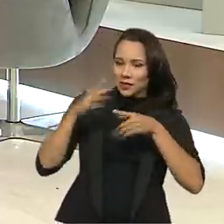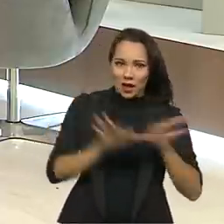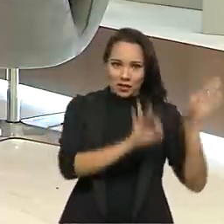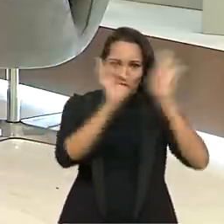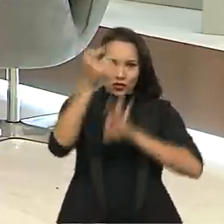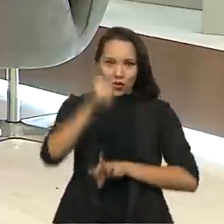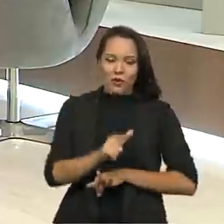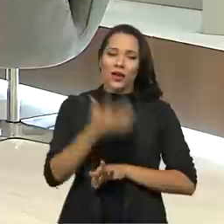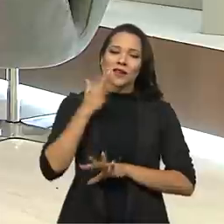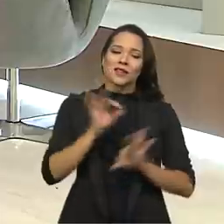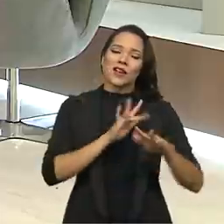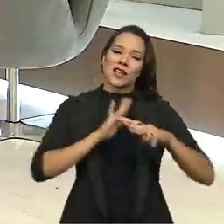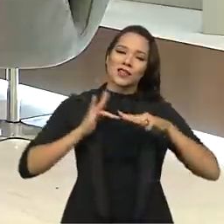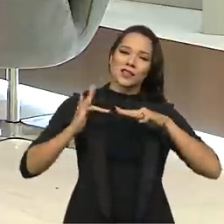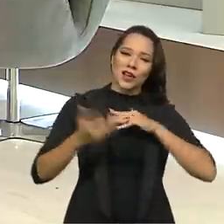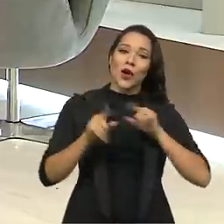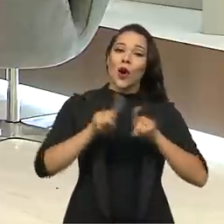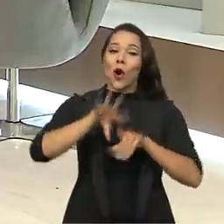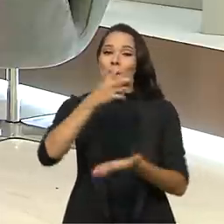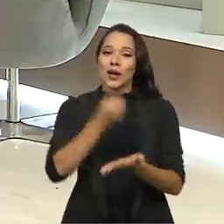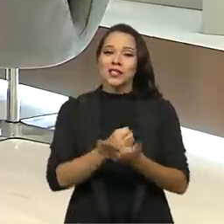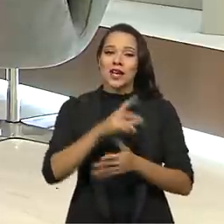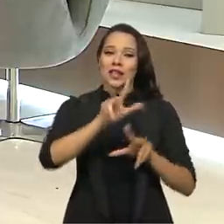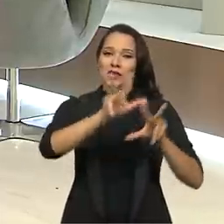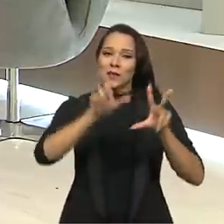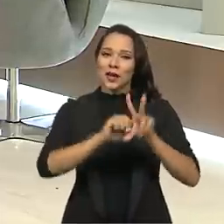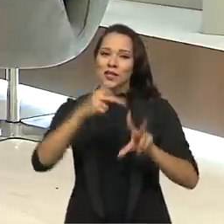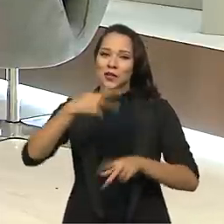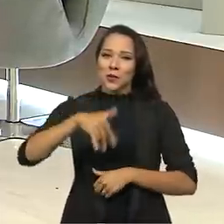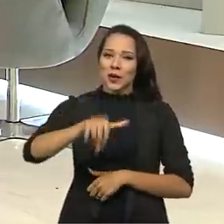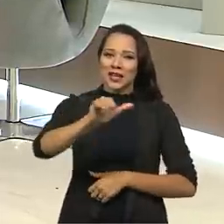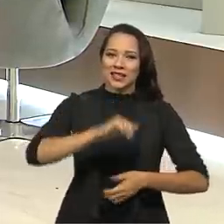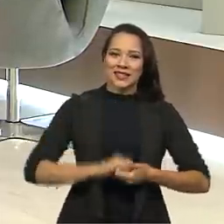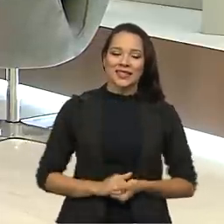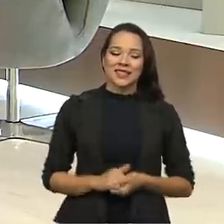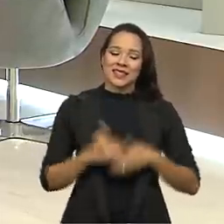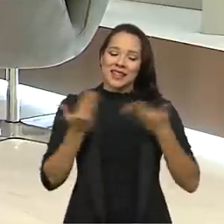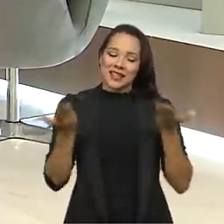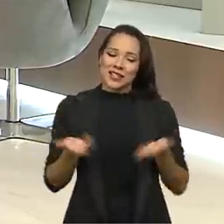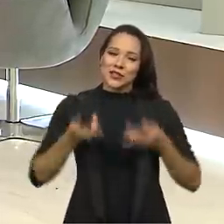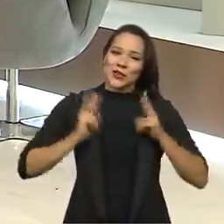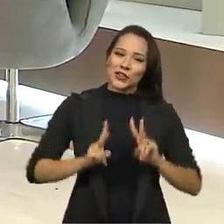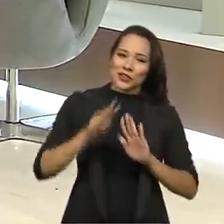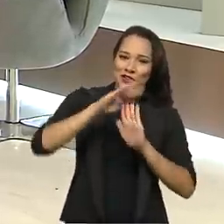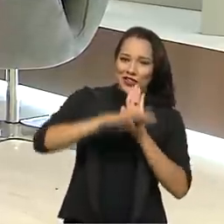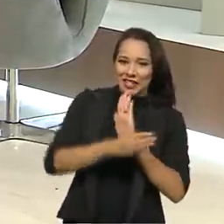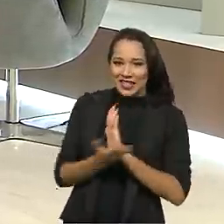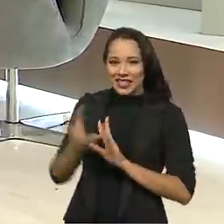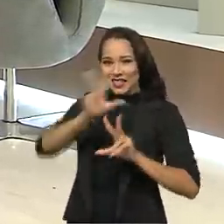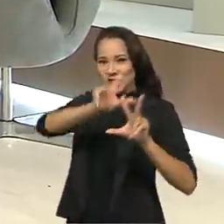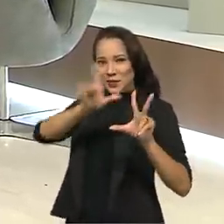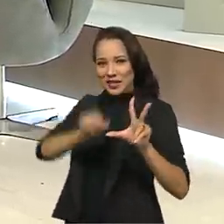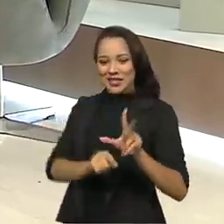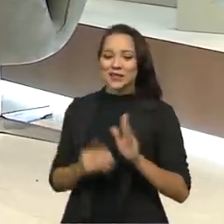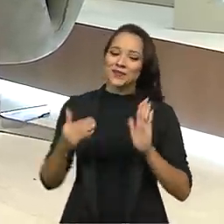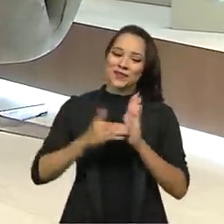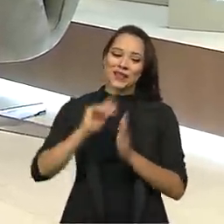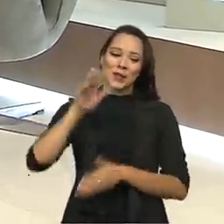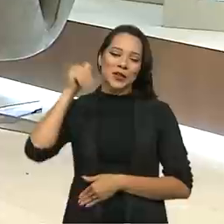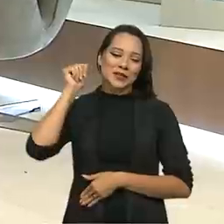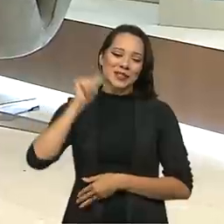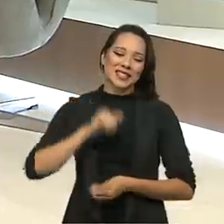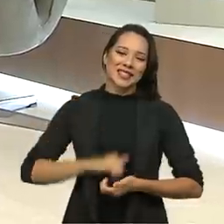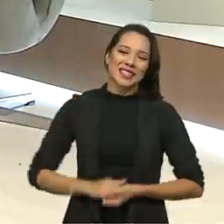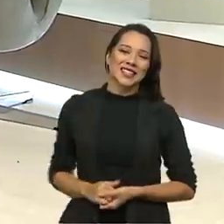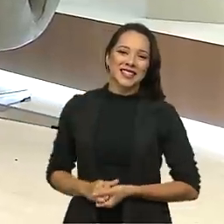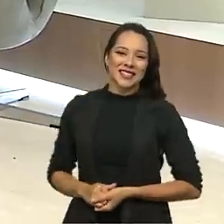é só acompanhar as nossas redes sociais ou baixar o TV Brasil Play. E o Brasil continua em Pauta aqui na TV Brasil. Até